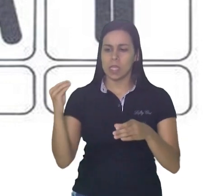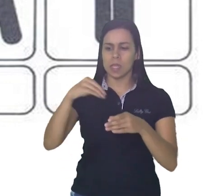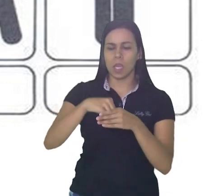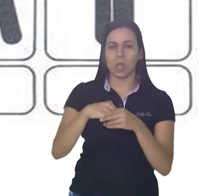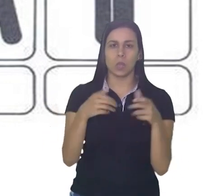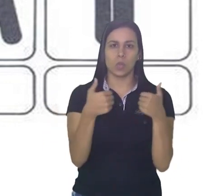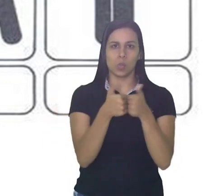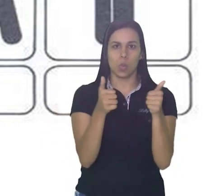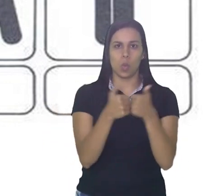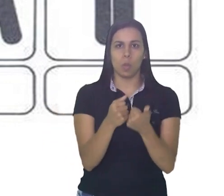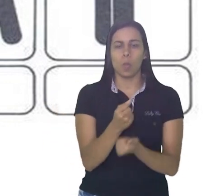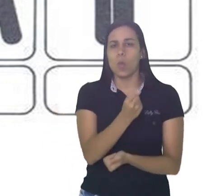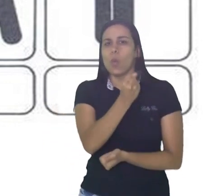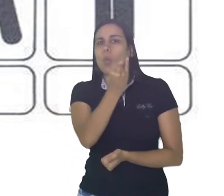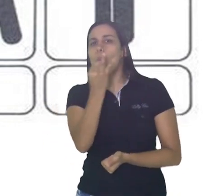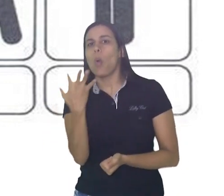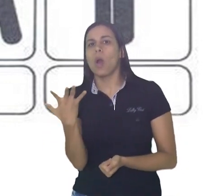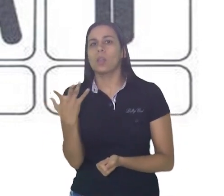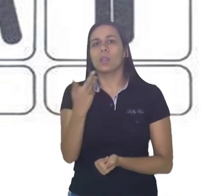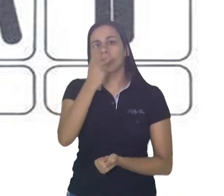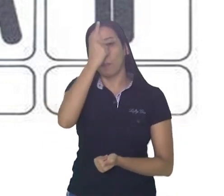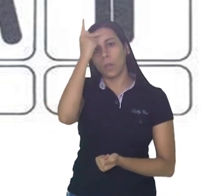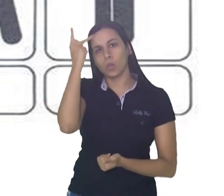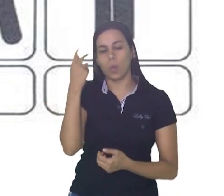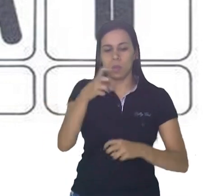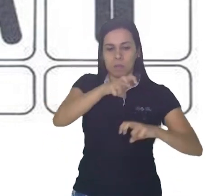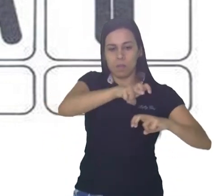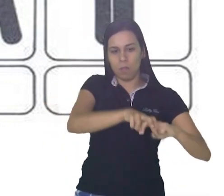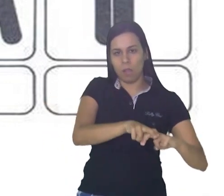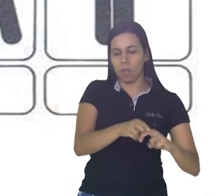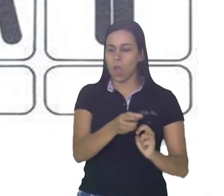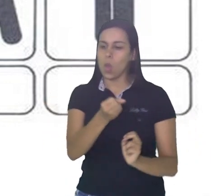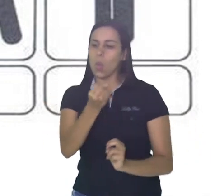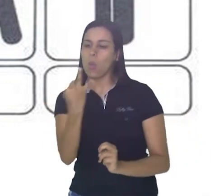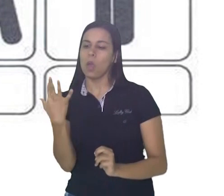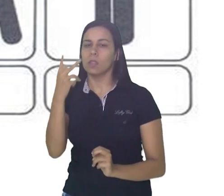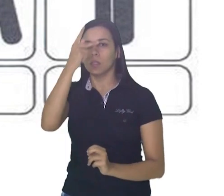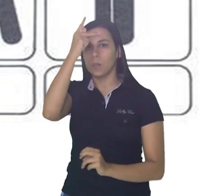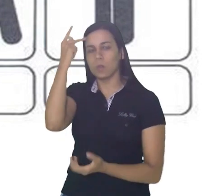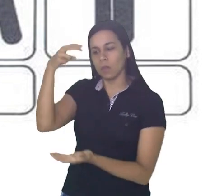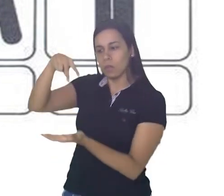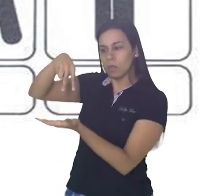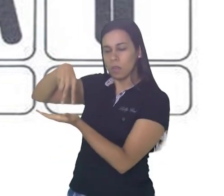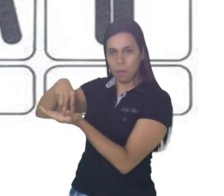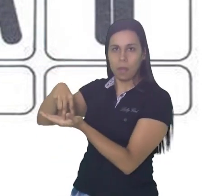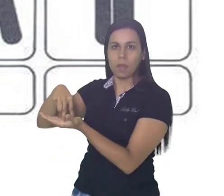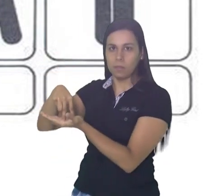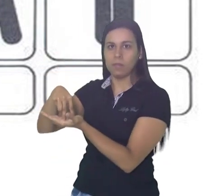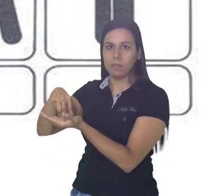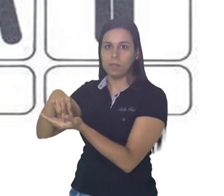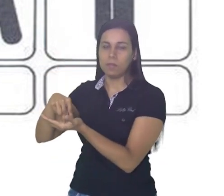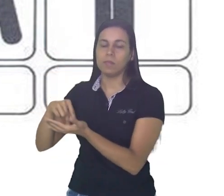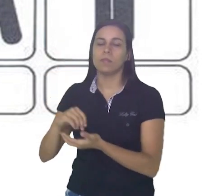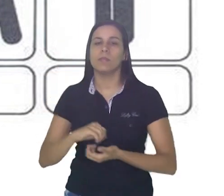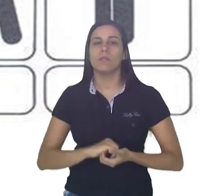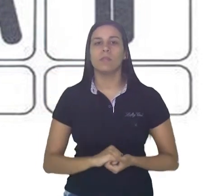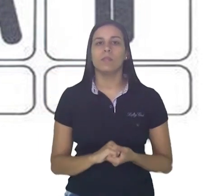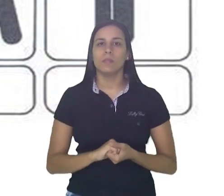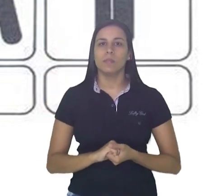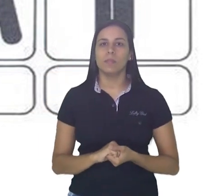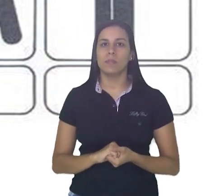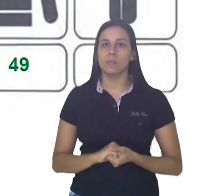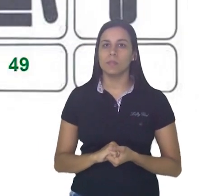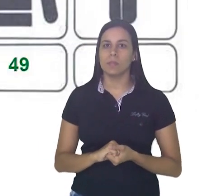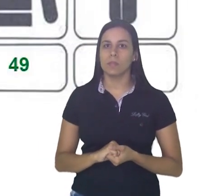ônibus, indicando a quantidade de pessoas que podem sentar e a quantidade de pessoas que o ônibus pode transportar em pé.